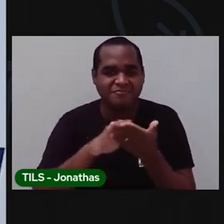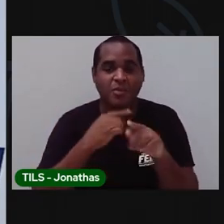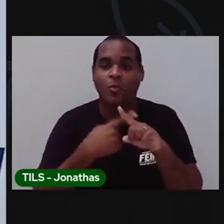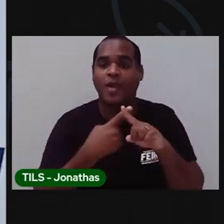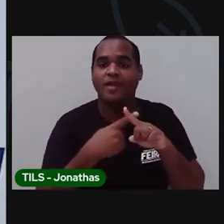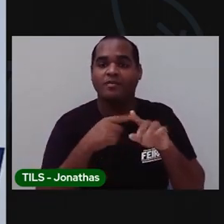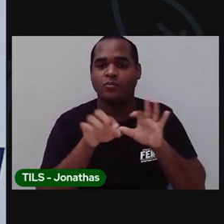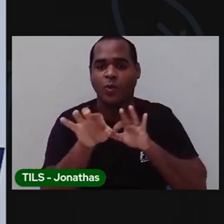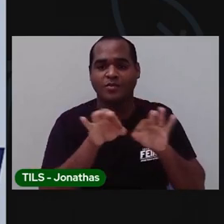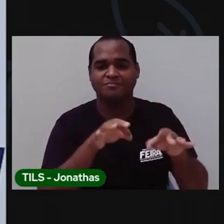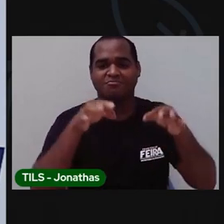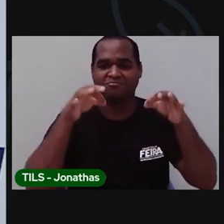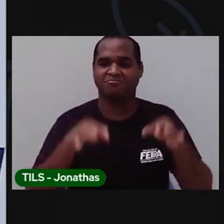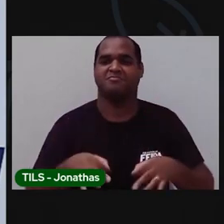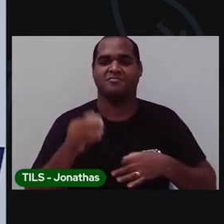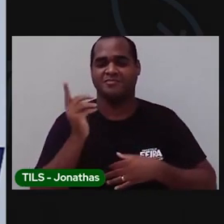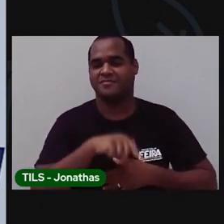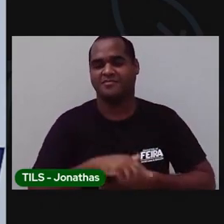alfabética.